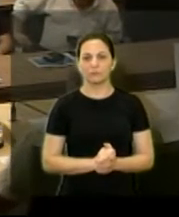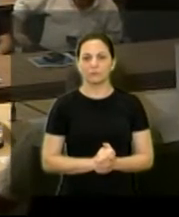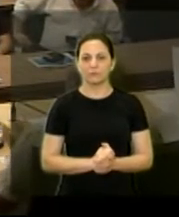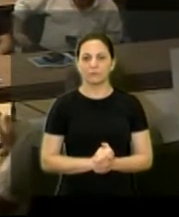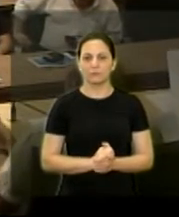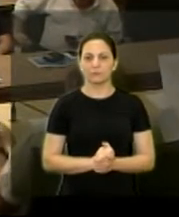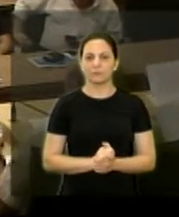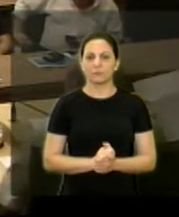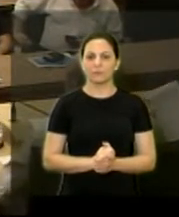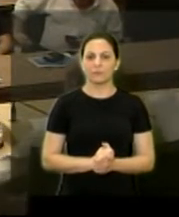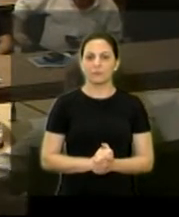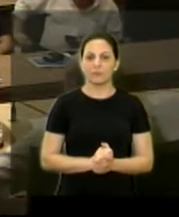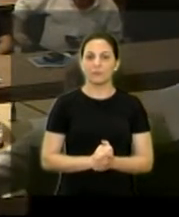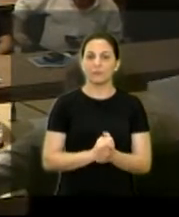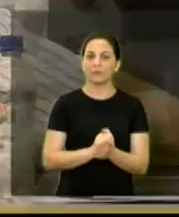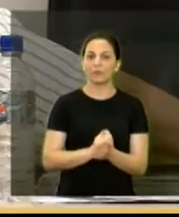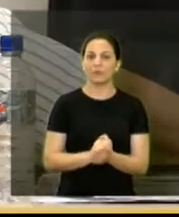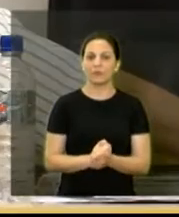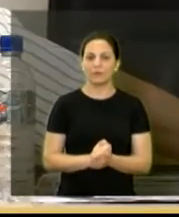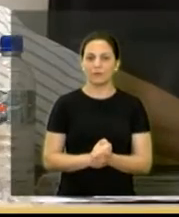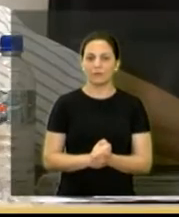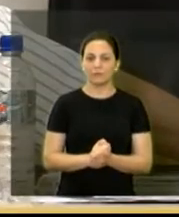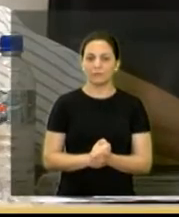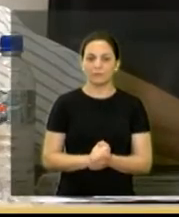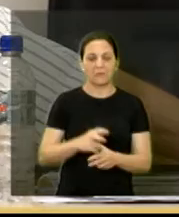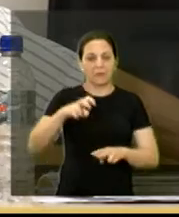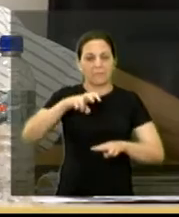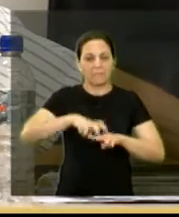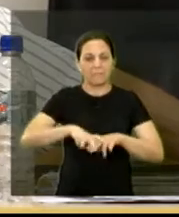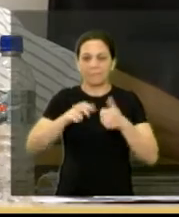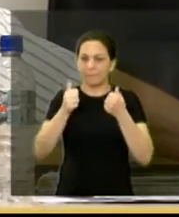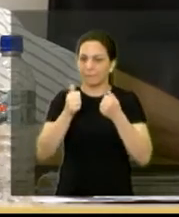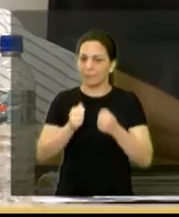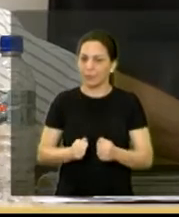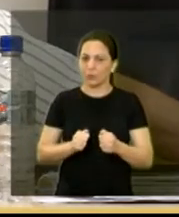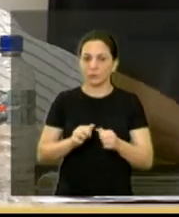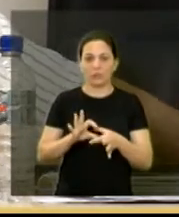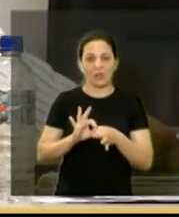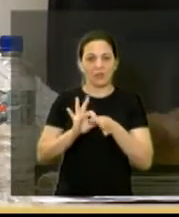O Marco está representando o secretário. Se quiser sentar aqui também para algum esclarecimento.